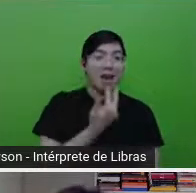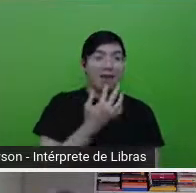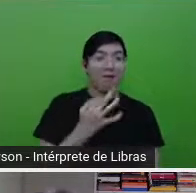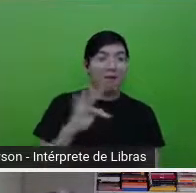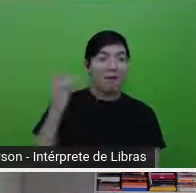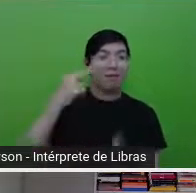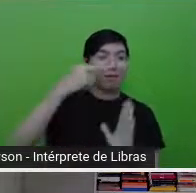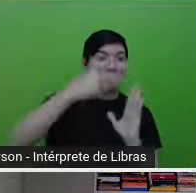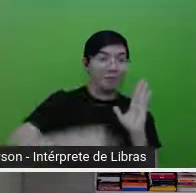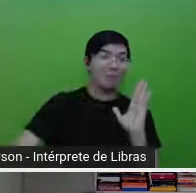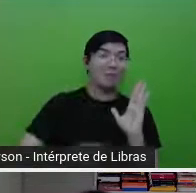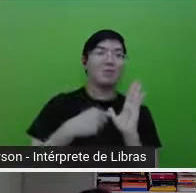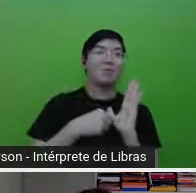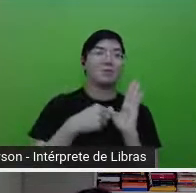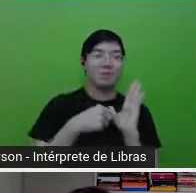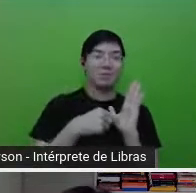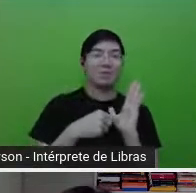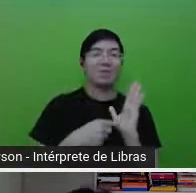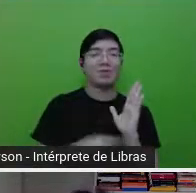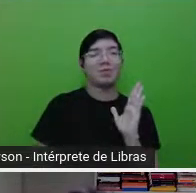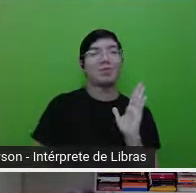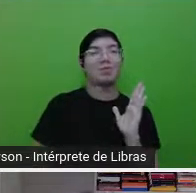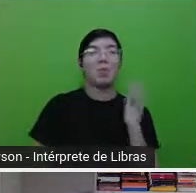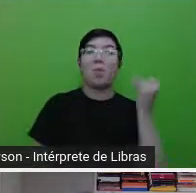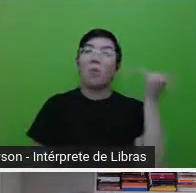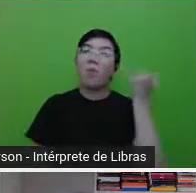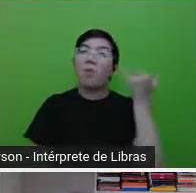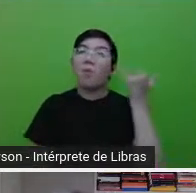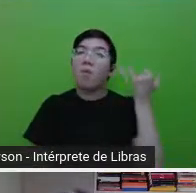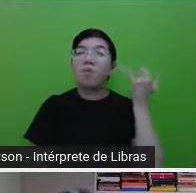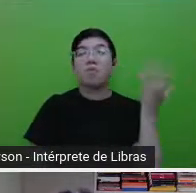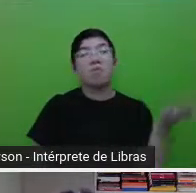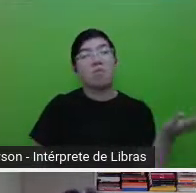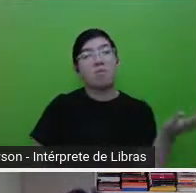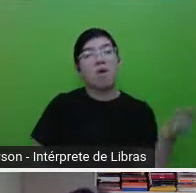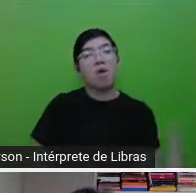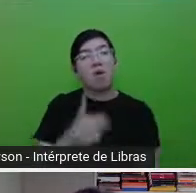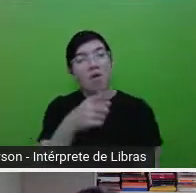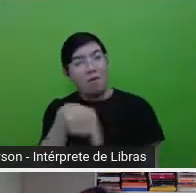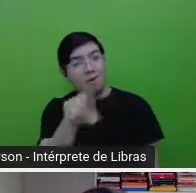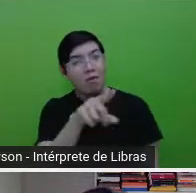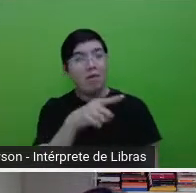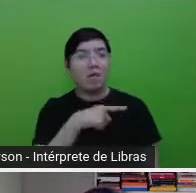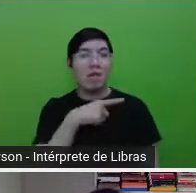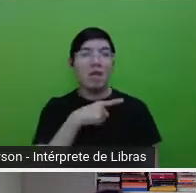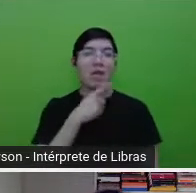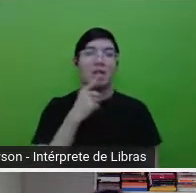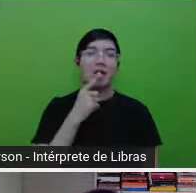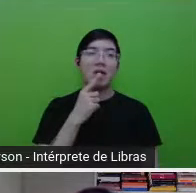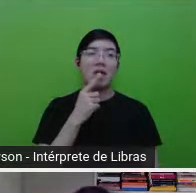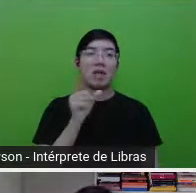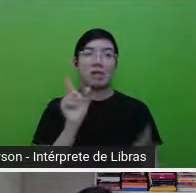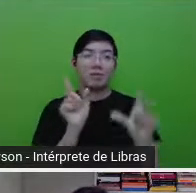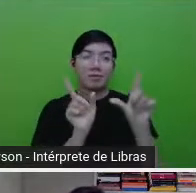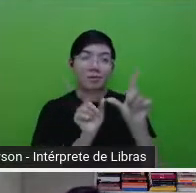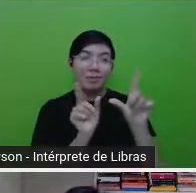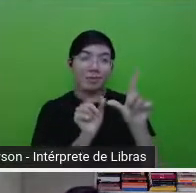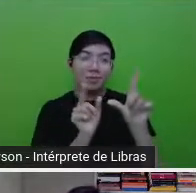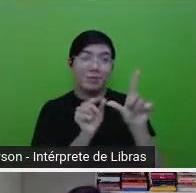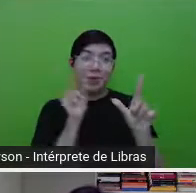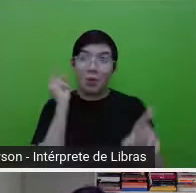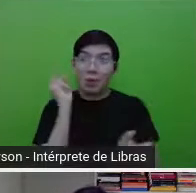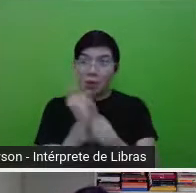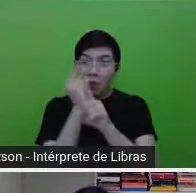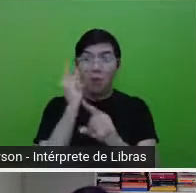De quando? Pois é. E se alguém que esteja acompanhando conseguir achar esse link, por favor, disponibilize aí no